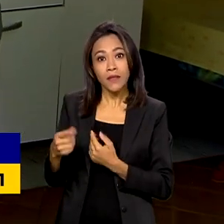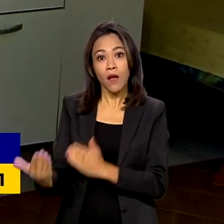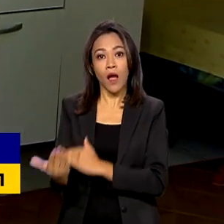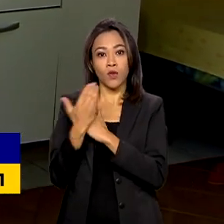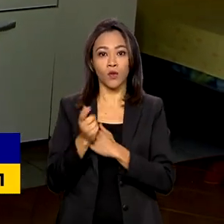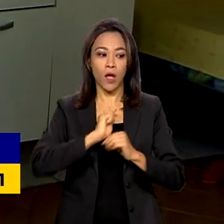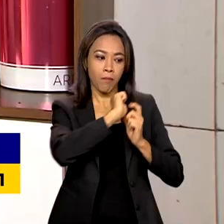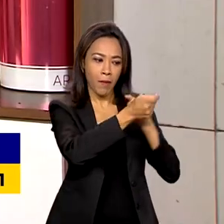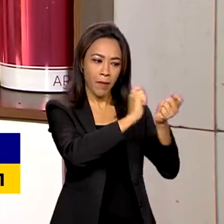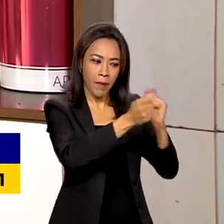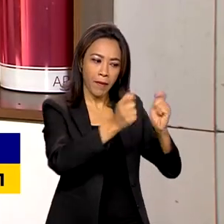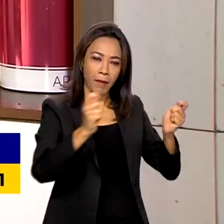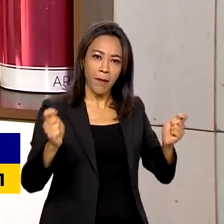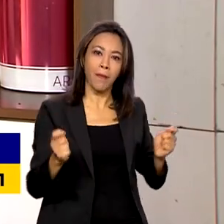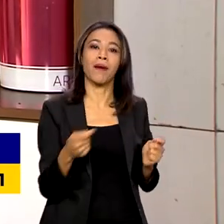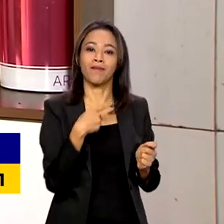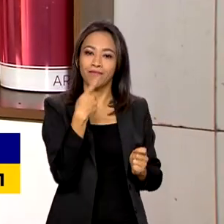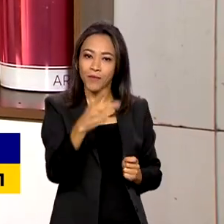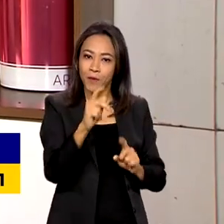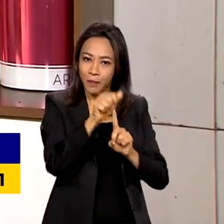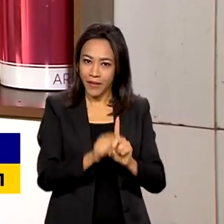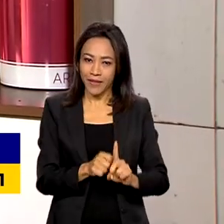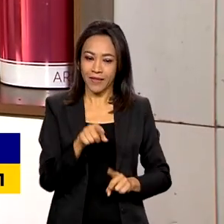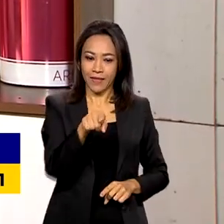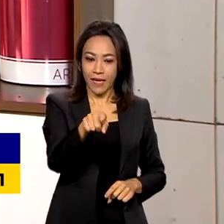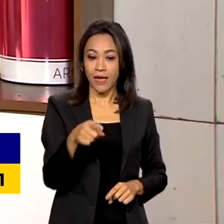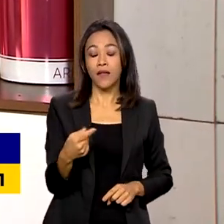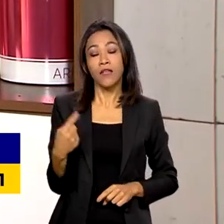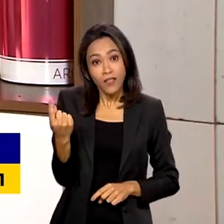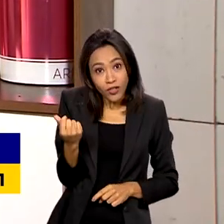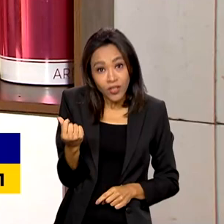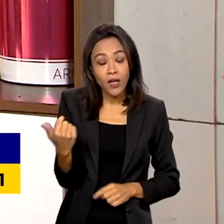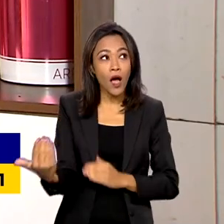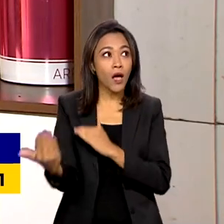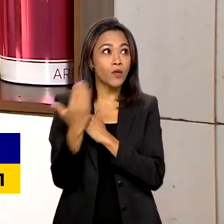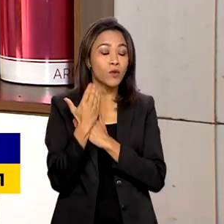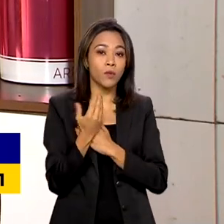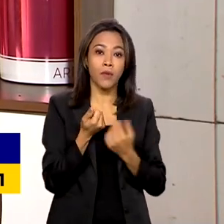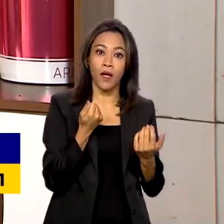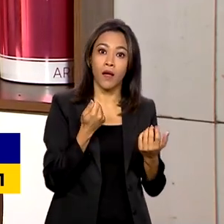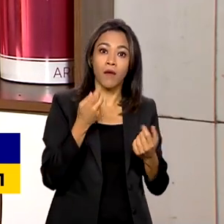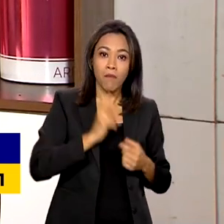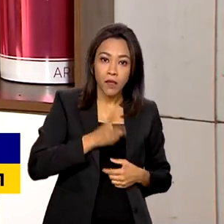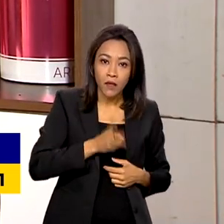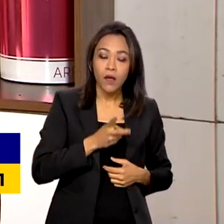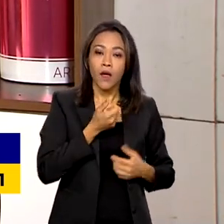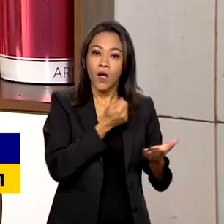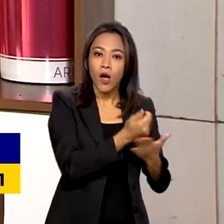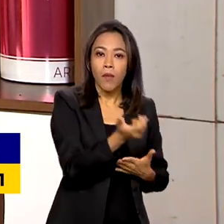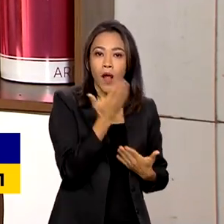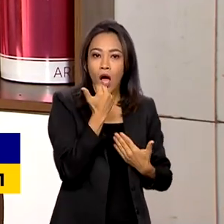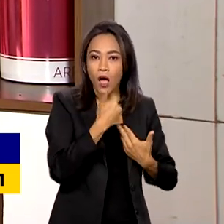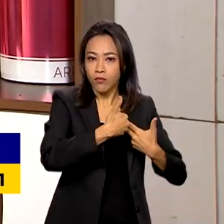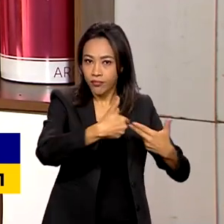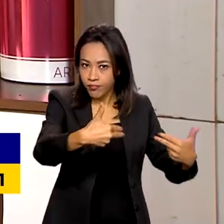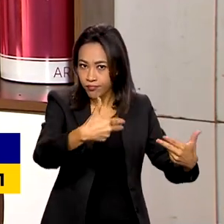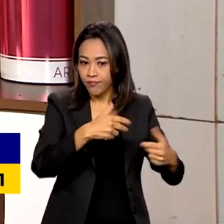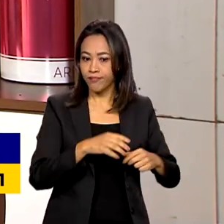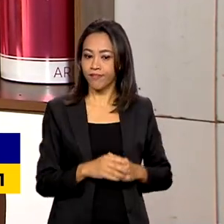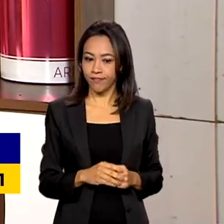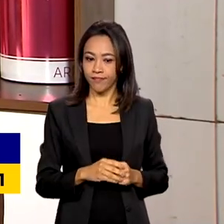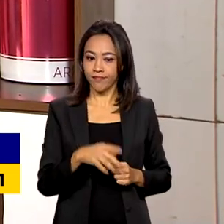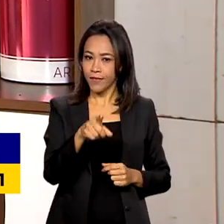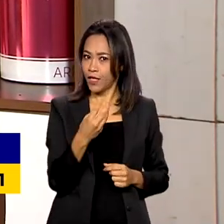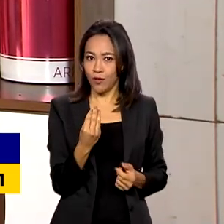as contas do mês. Esse benefício me ajuda muito a se manter, comprar alimento, as verduras que